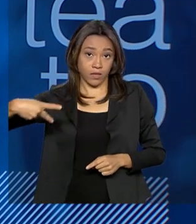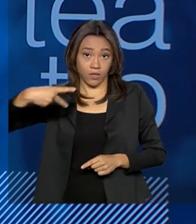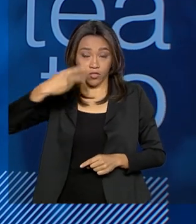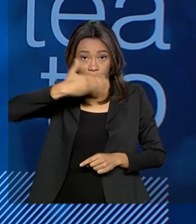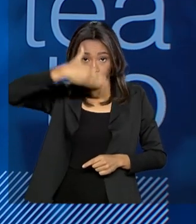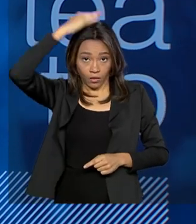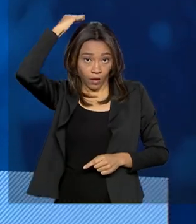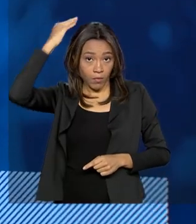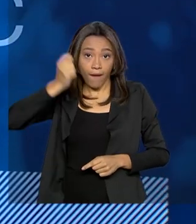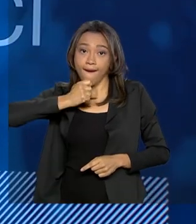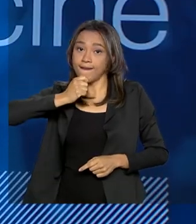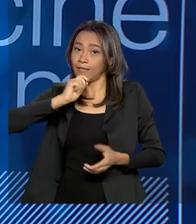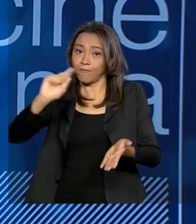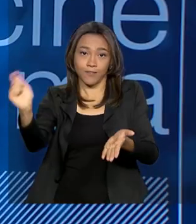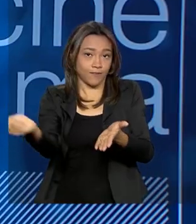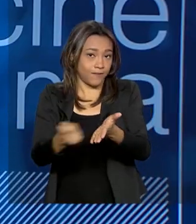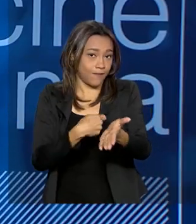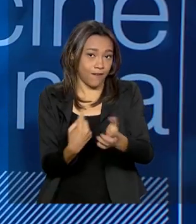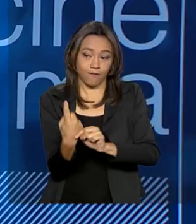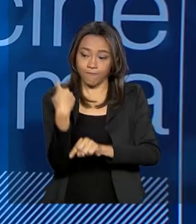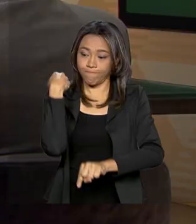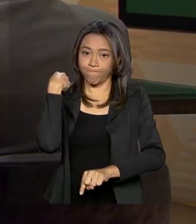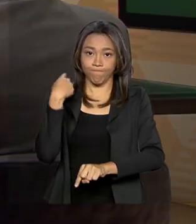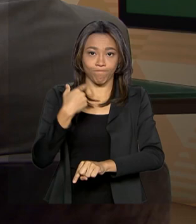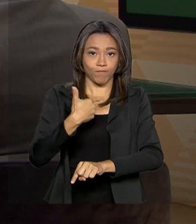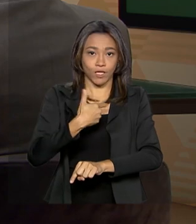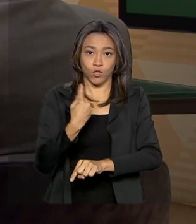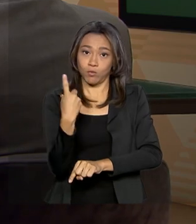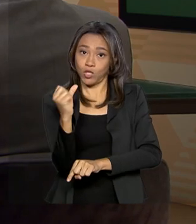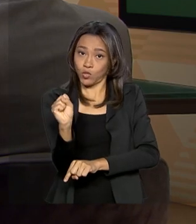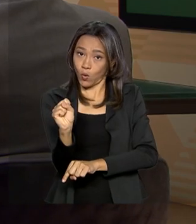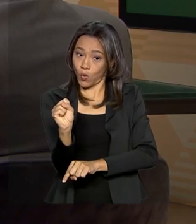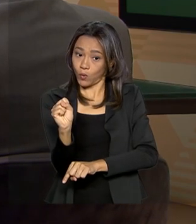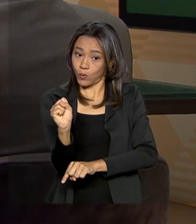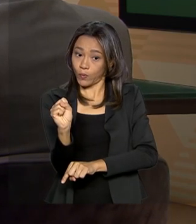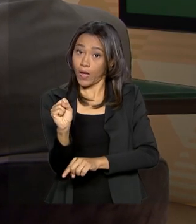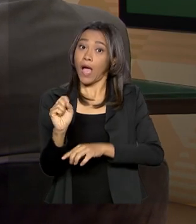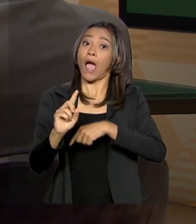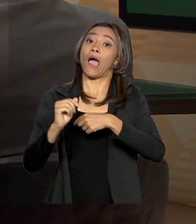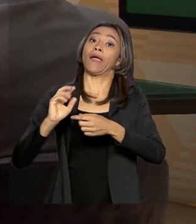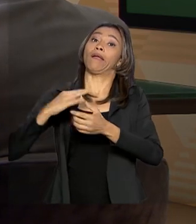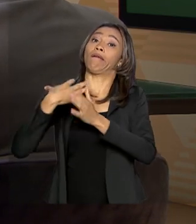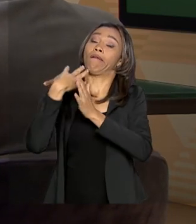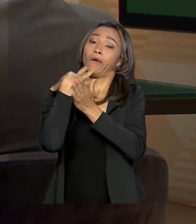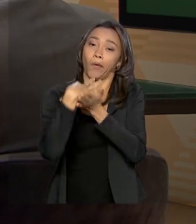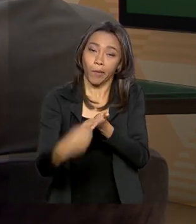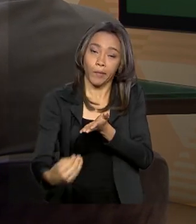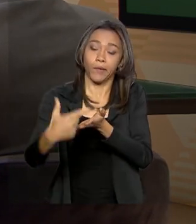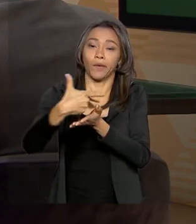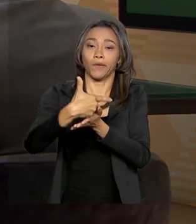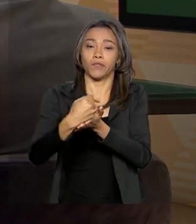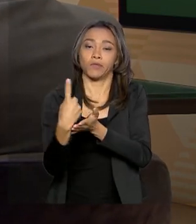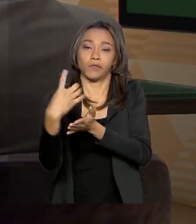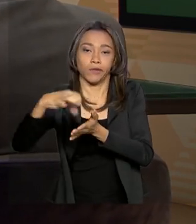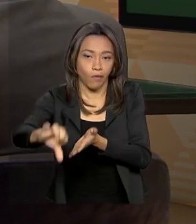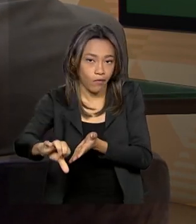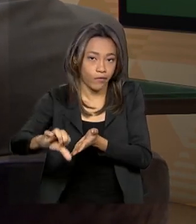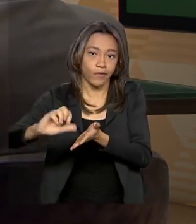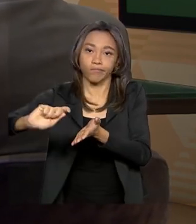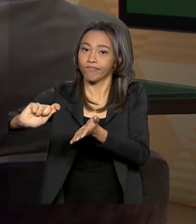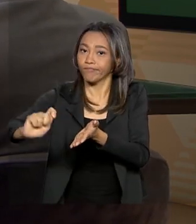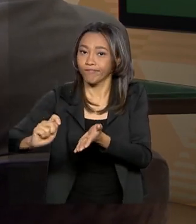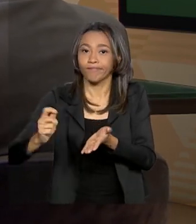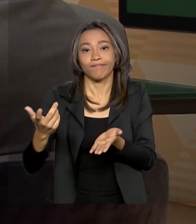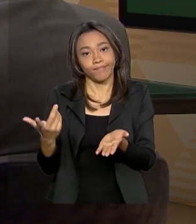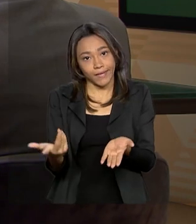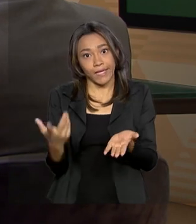assinado ela em 2018. Então, 2019 repetiu 2018. Repetiu em 2018. Repetiu um